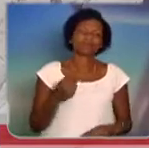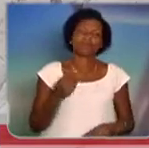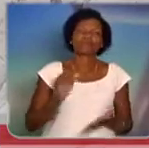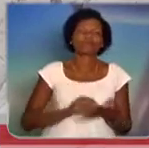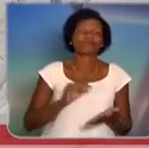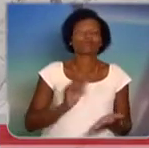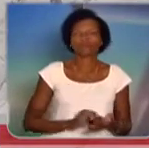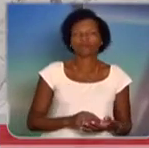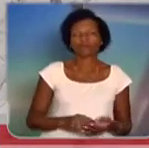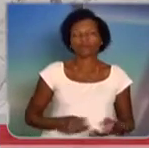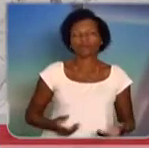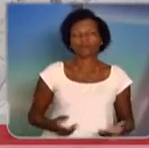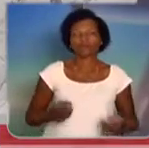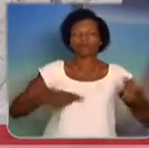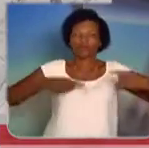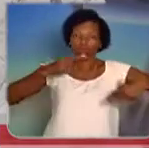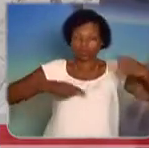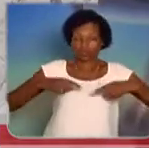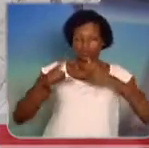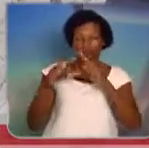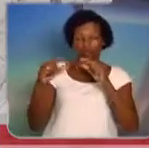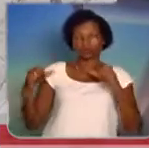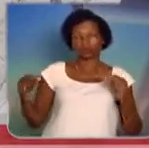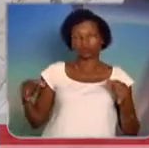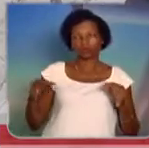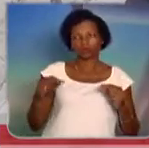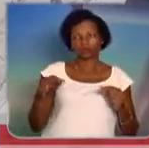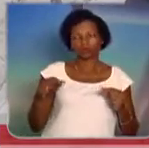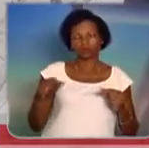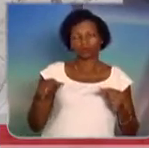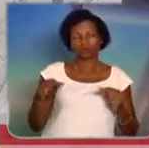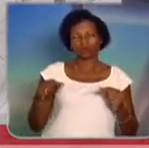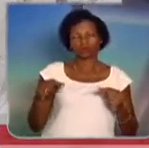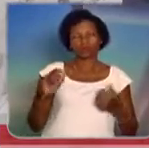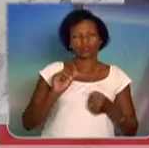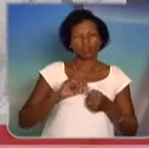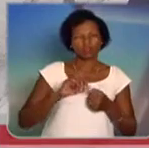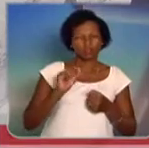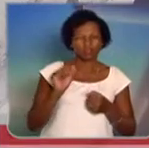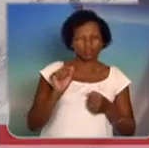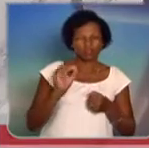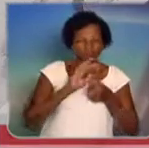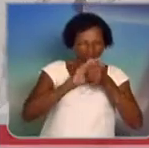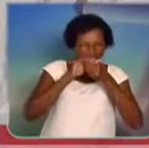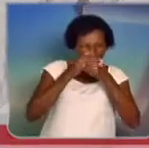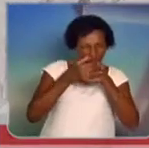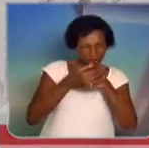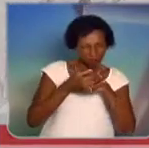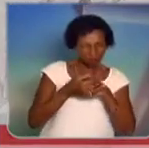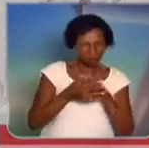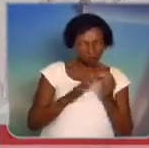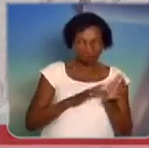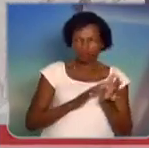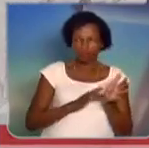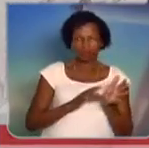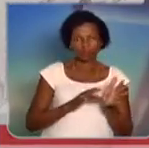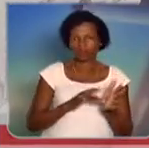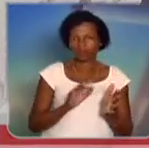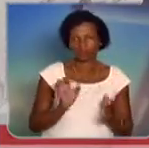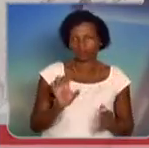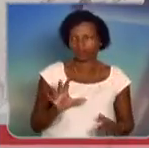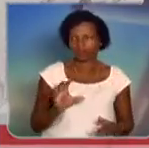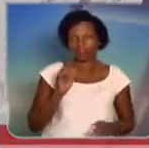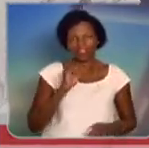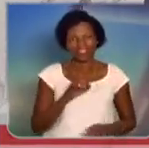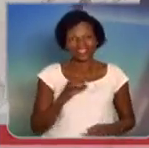a gente nota que os políticos de Brasília, presidente, o que eles fizeram foi tapar o sol com a peneira. Se der certo, parabéns. Se não der certo, a culpa